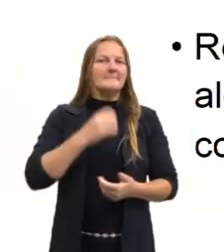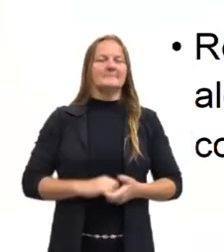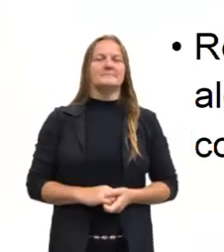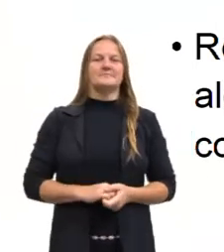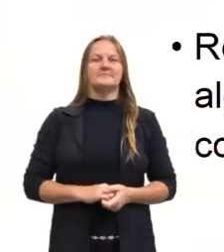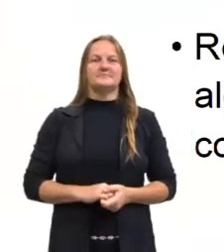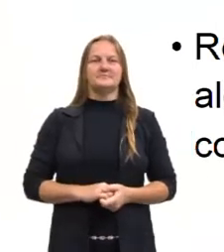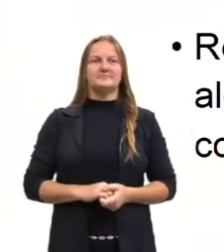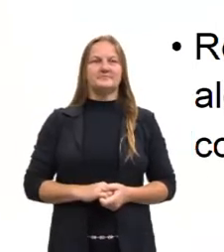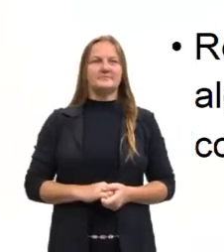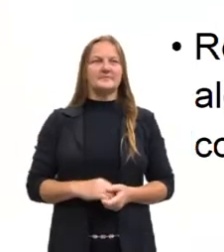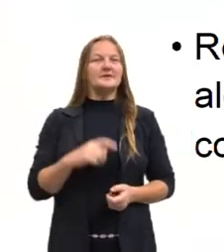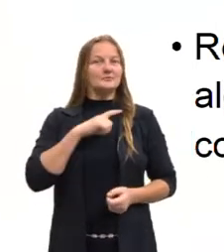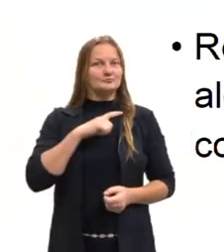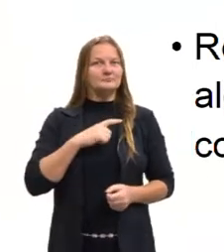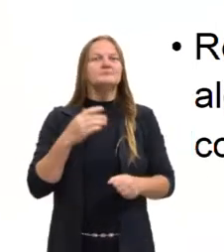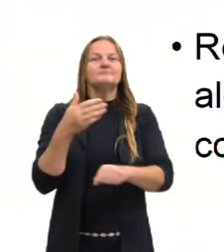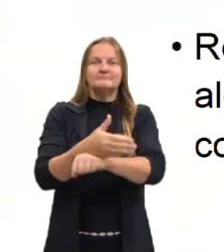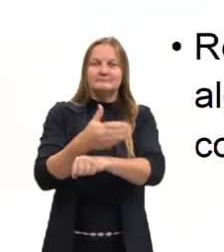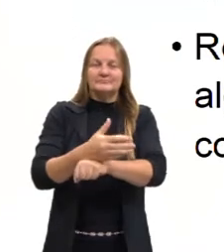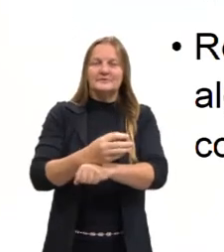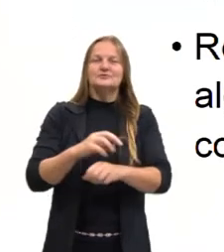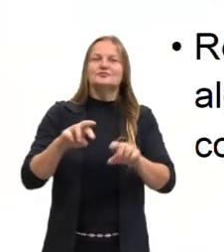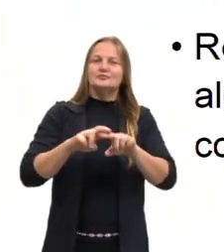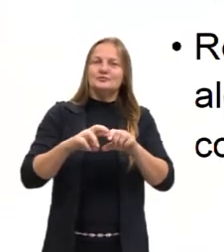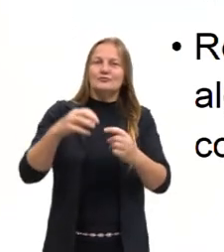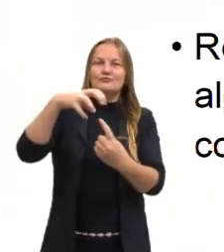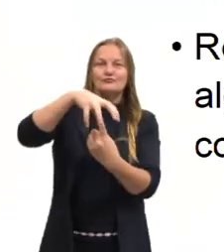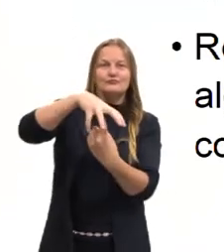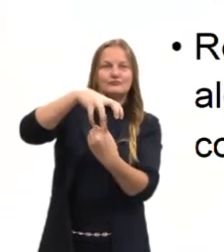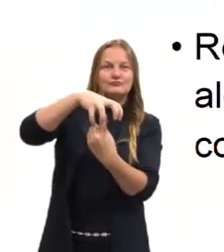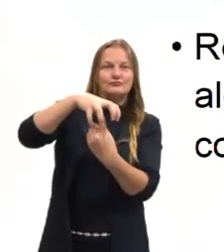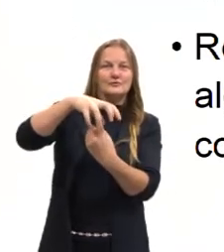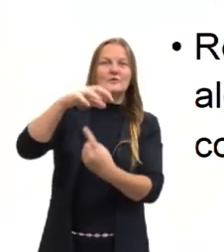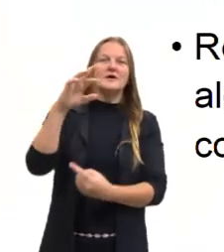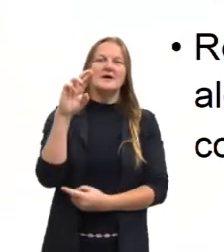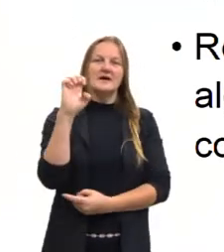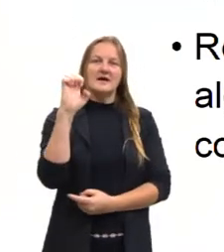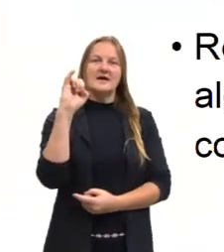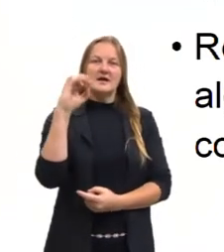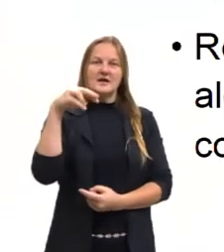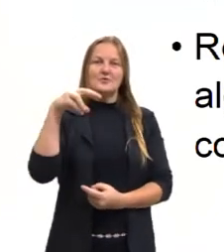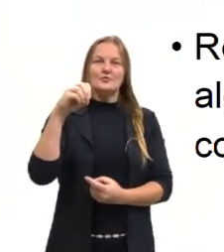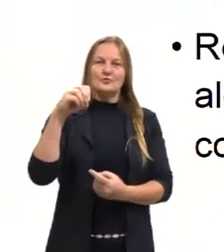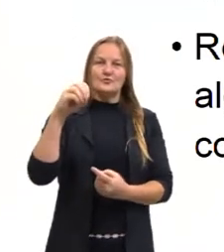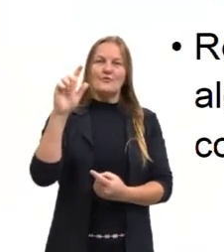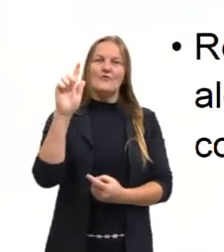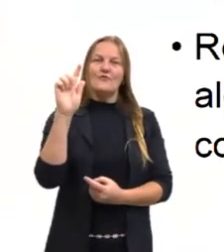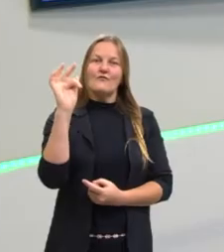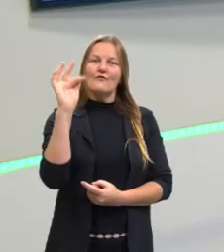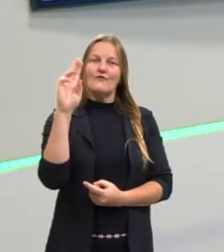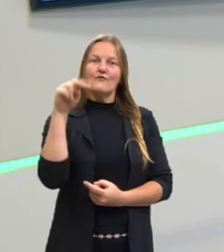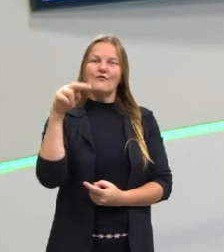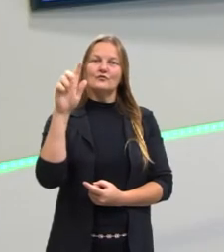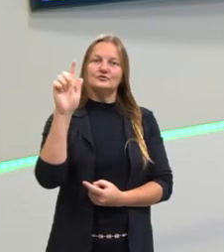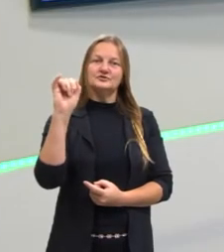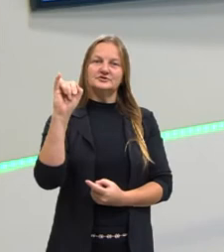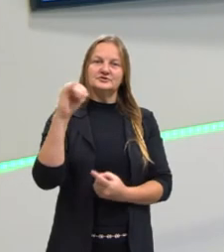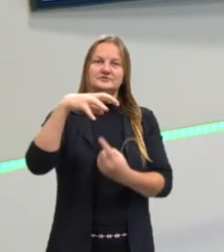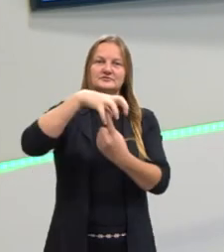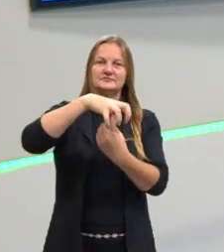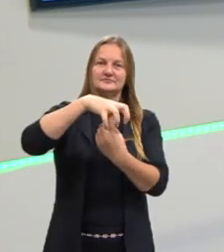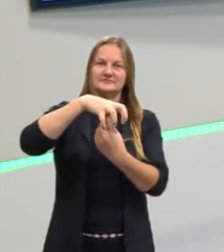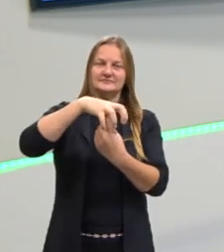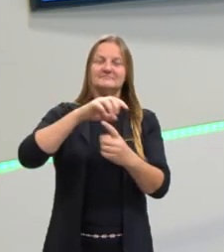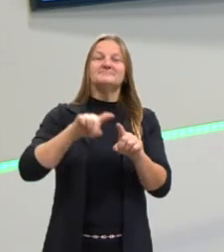Então, ele fez também parte do reino funghi, dos fungos. Mas, vocês pesquisando, vocês